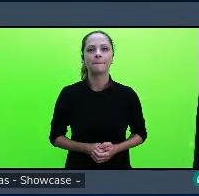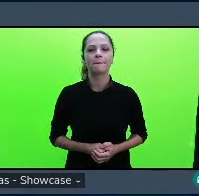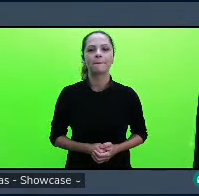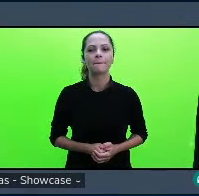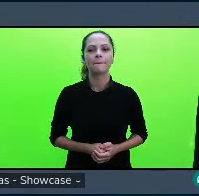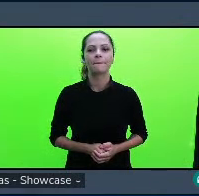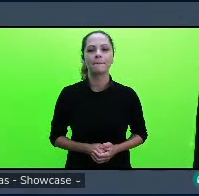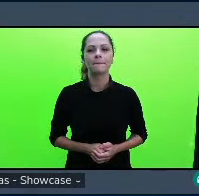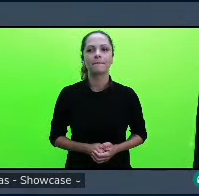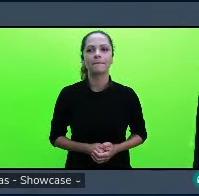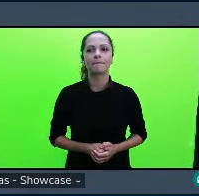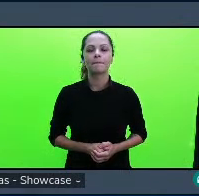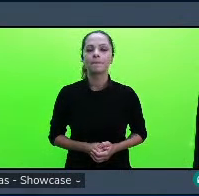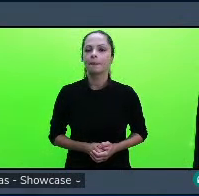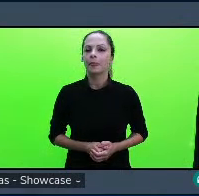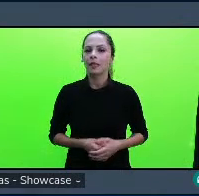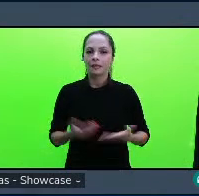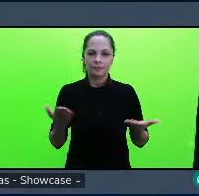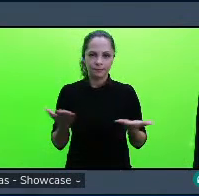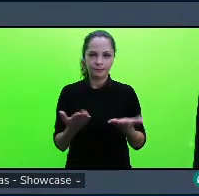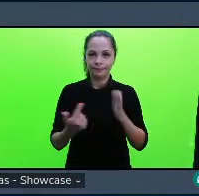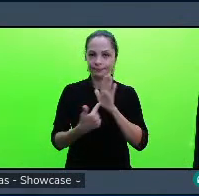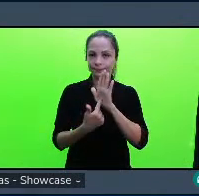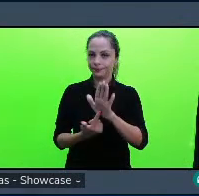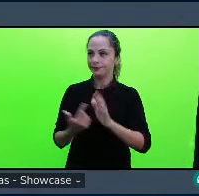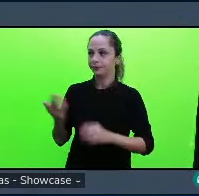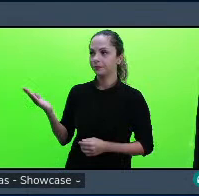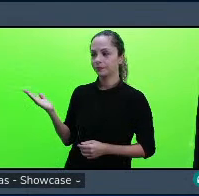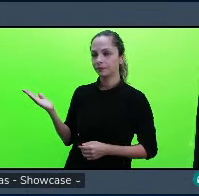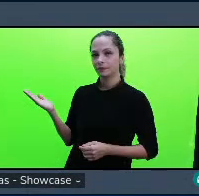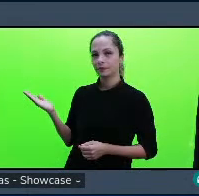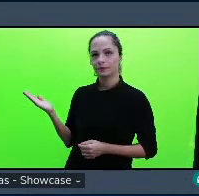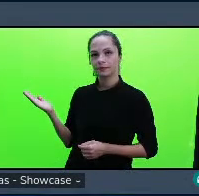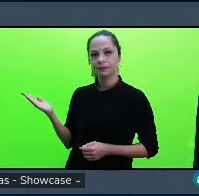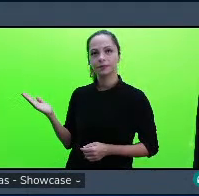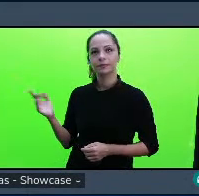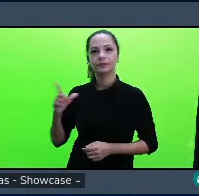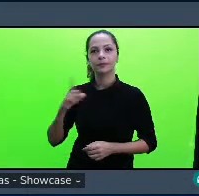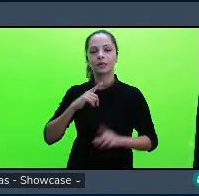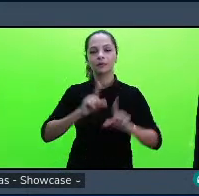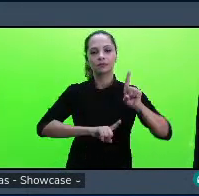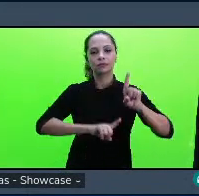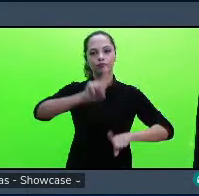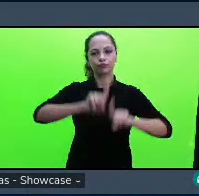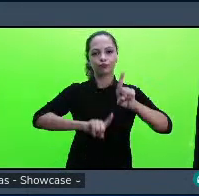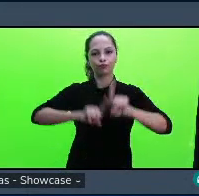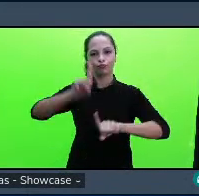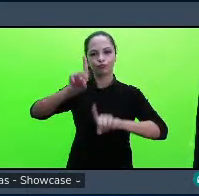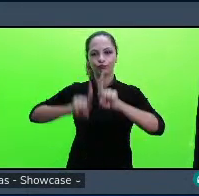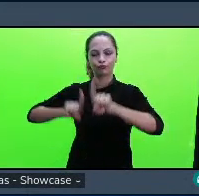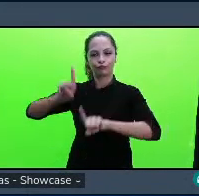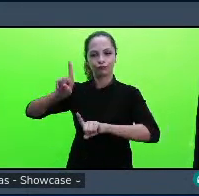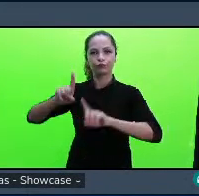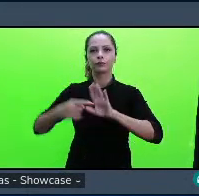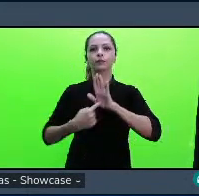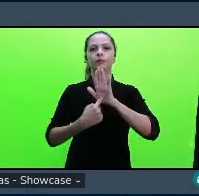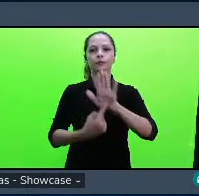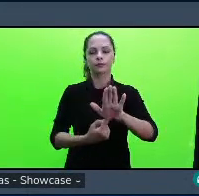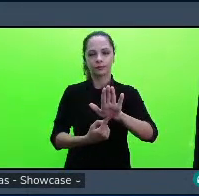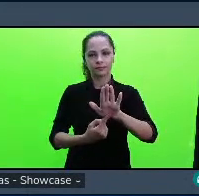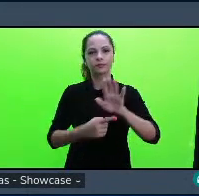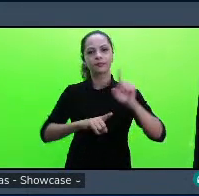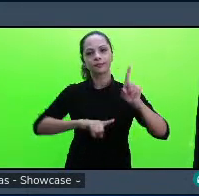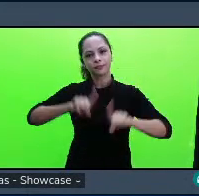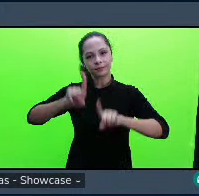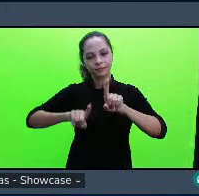aqui nós temos um gráfico de barras que mostra a distribuição dos institutos